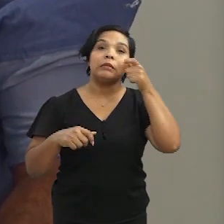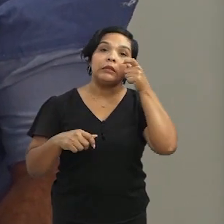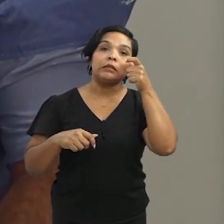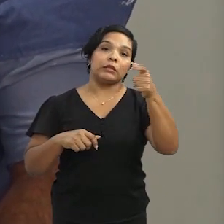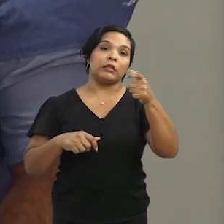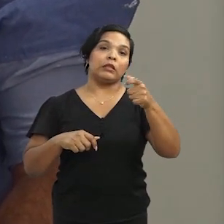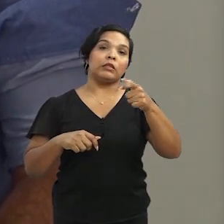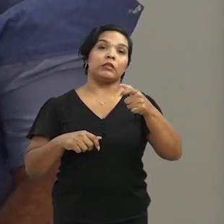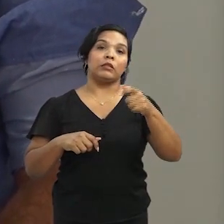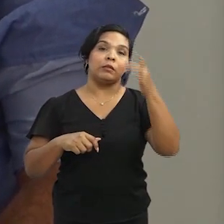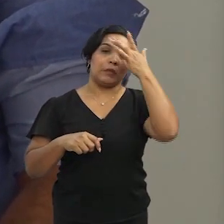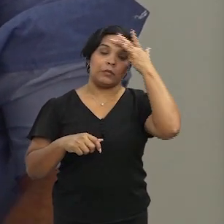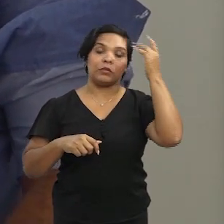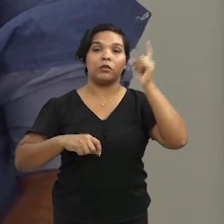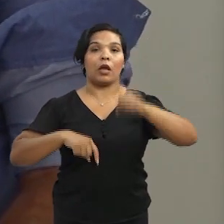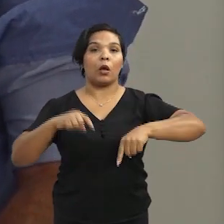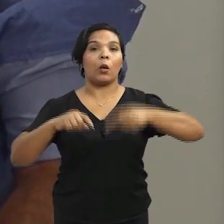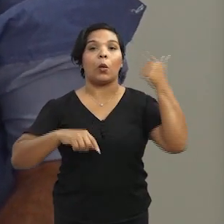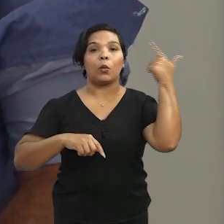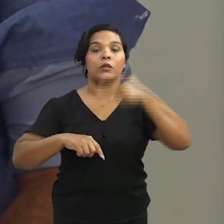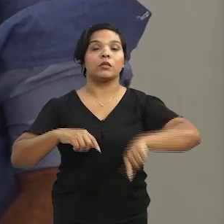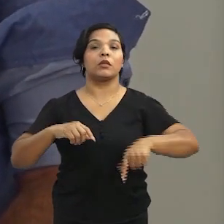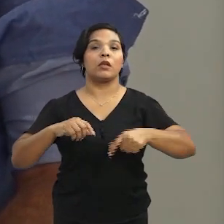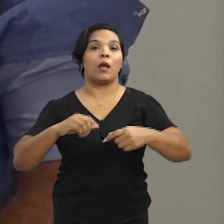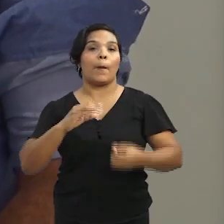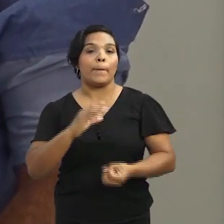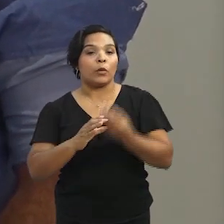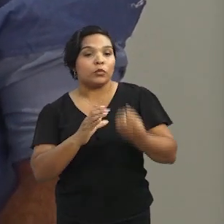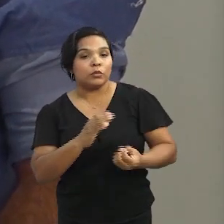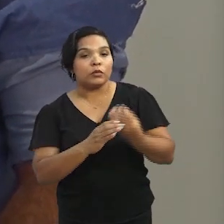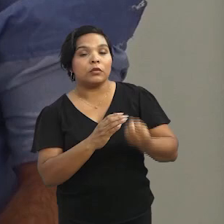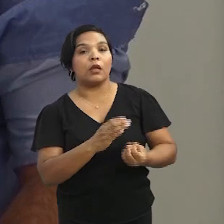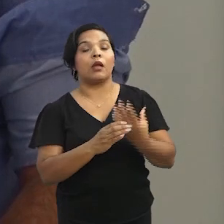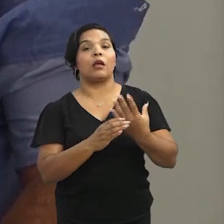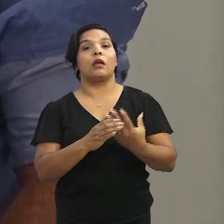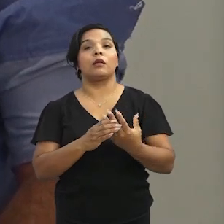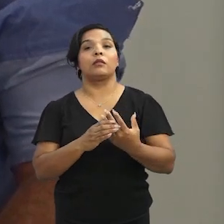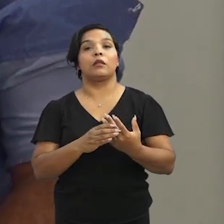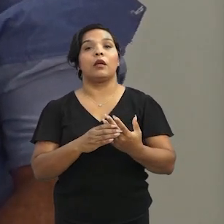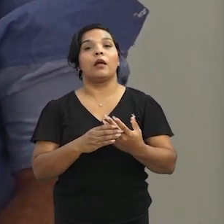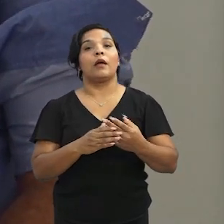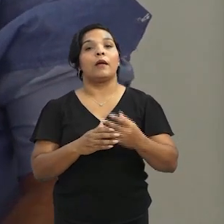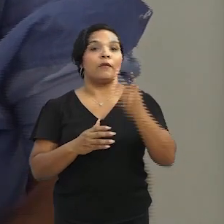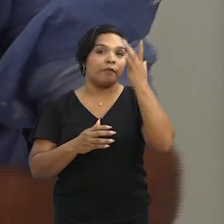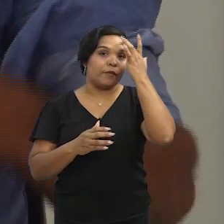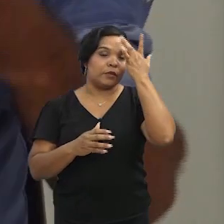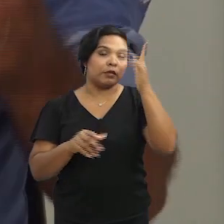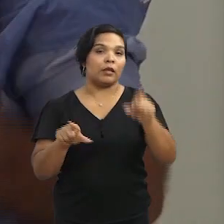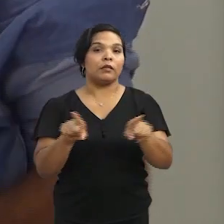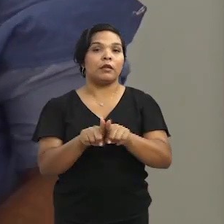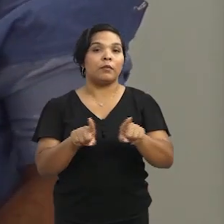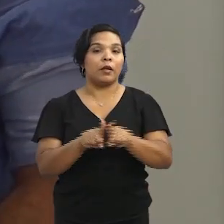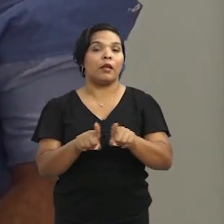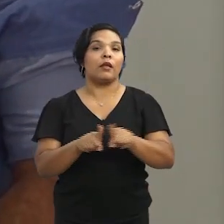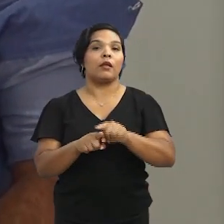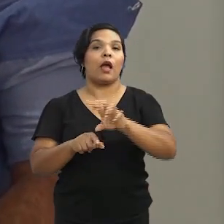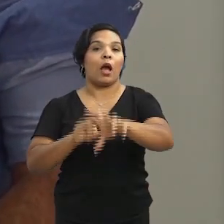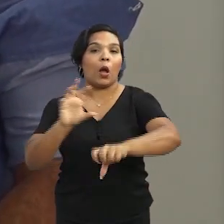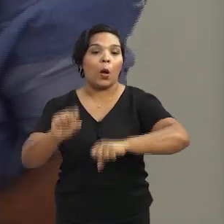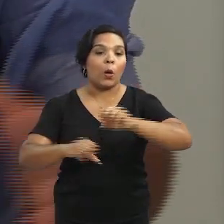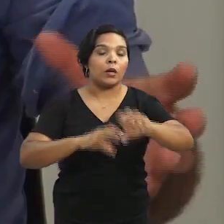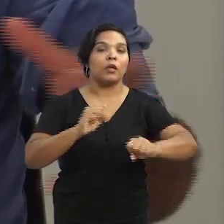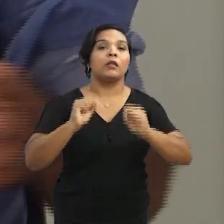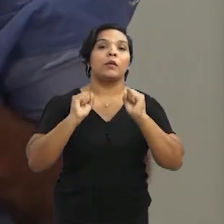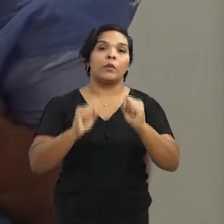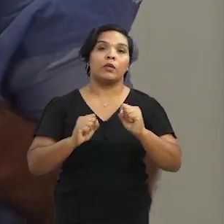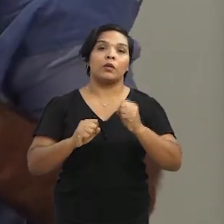interessante o produtor, né? Alta produtividade, alto teor de óleo, um porte reduzido para facilitar a colheita, né?